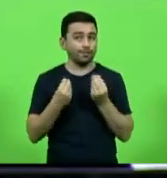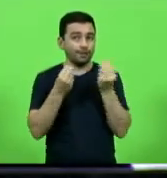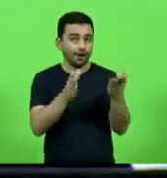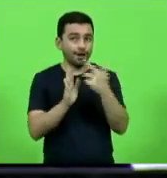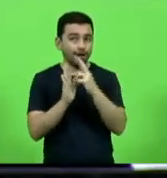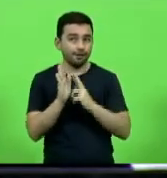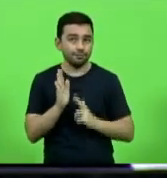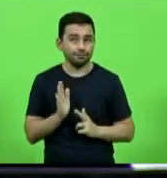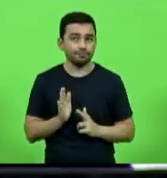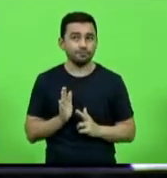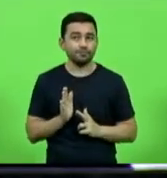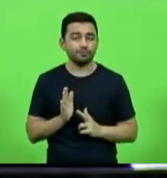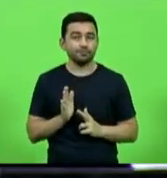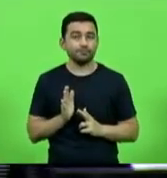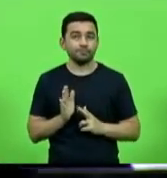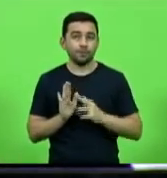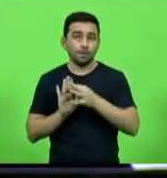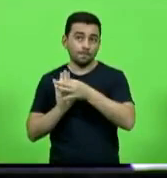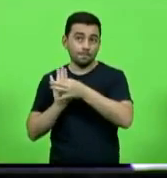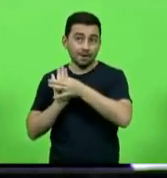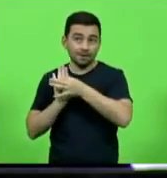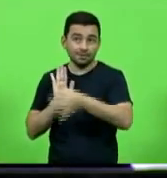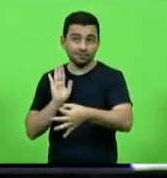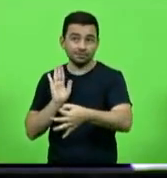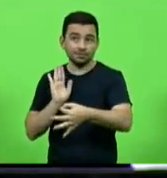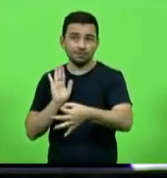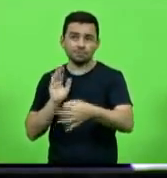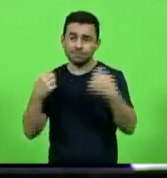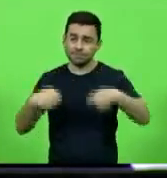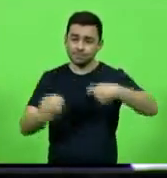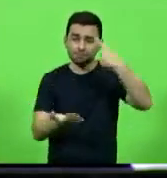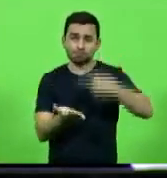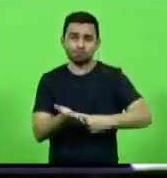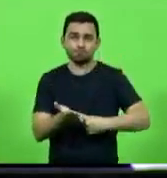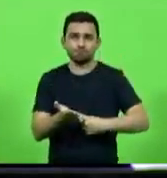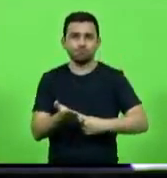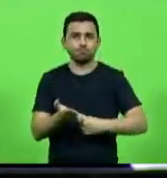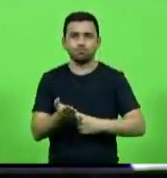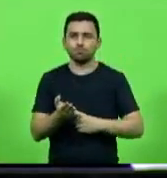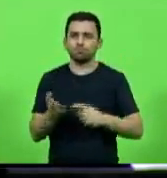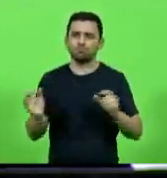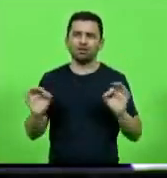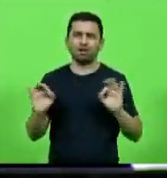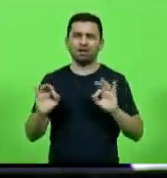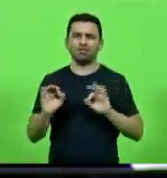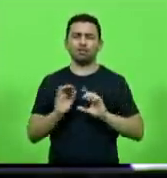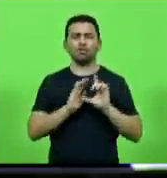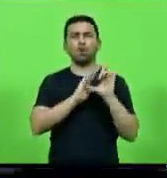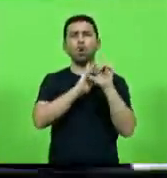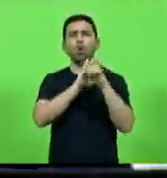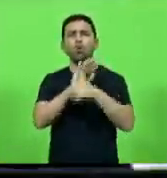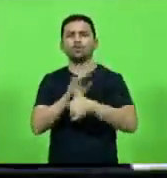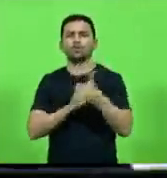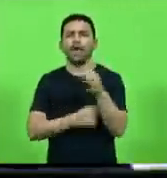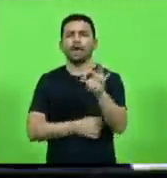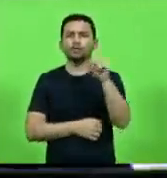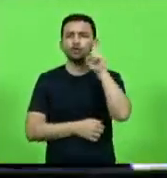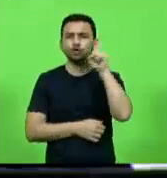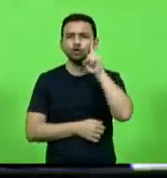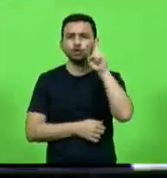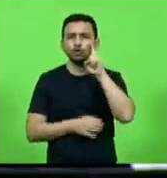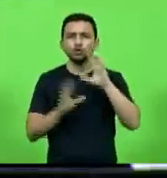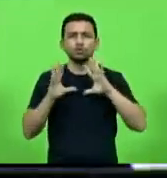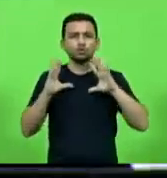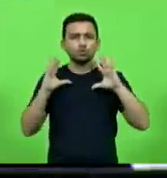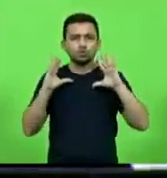do do do parecer do relator tinha que marcar dava não marcaram dez dias depois porque daí tinha lá tudo tudo